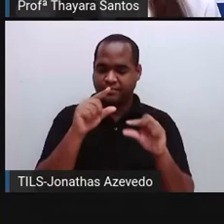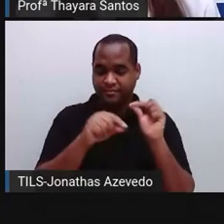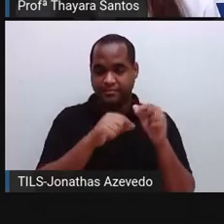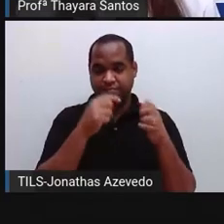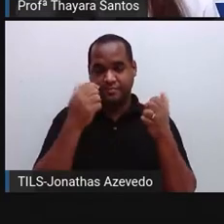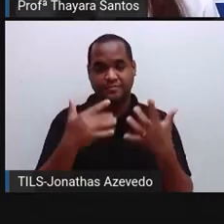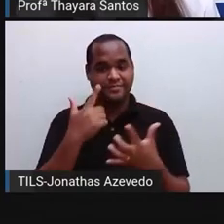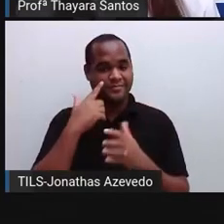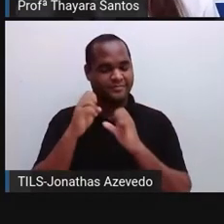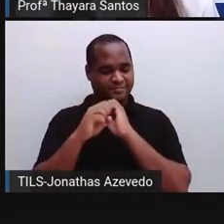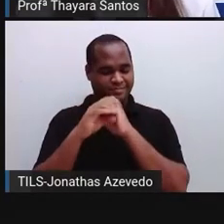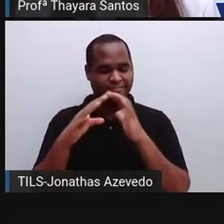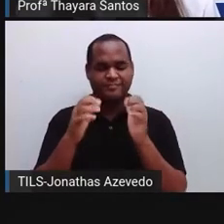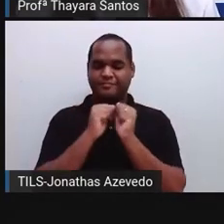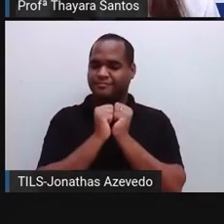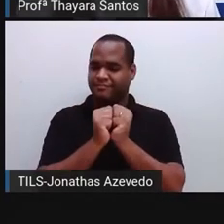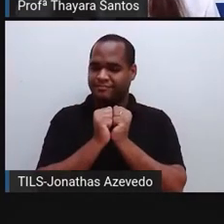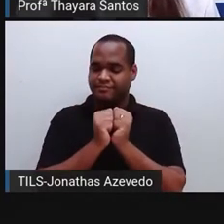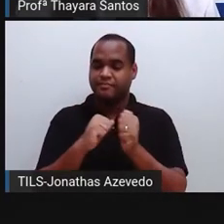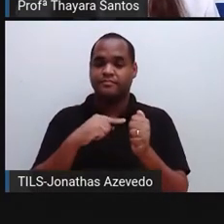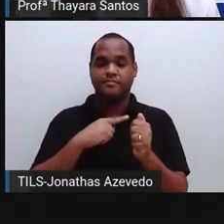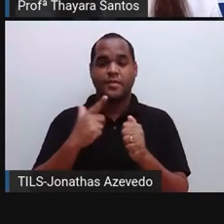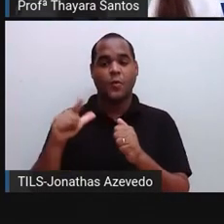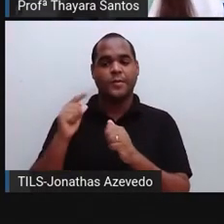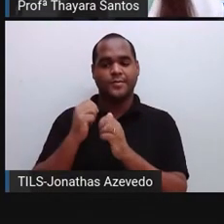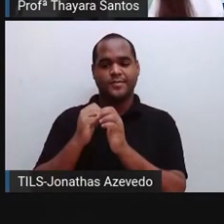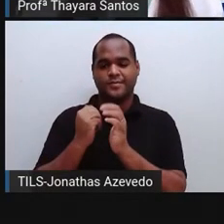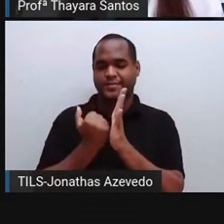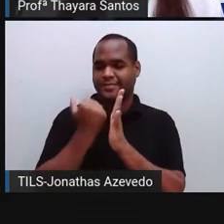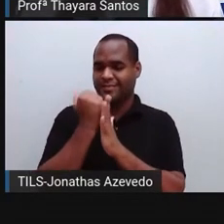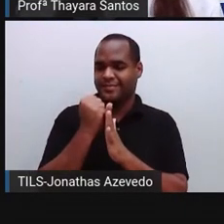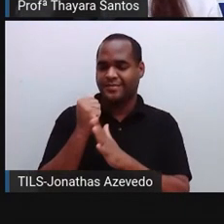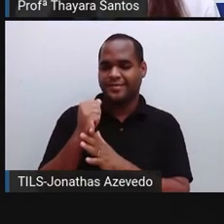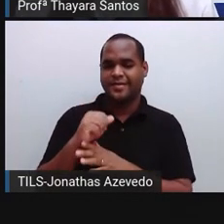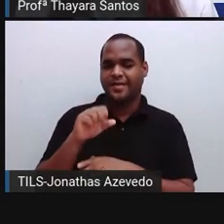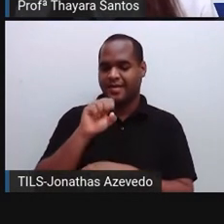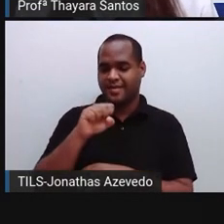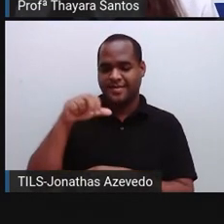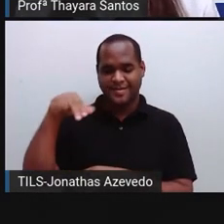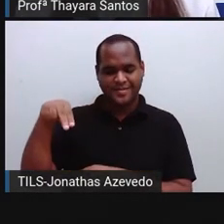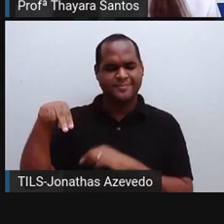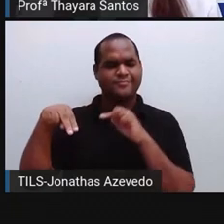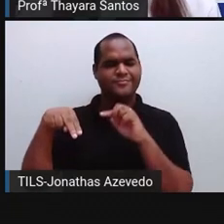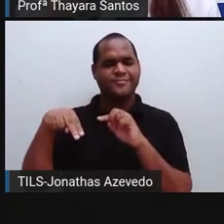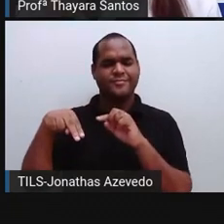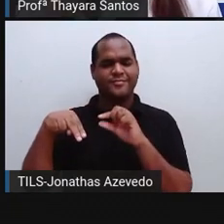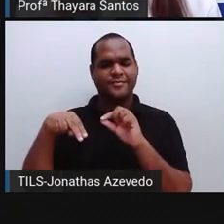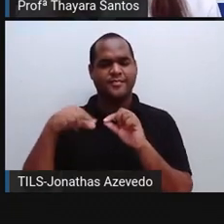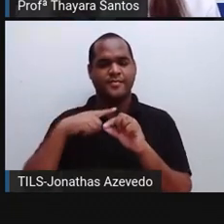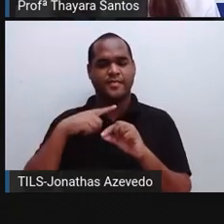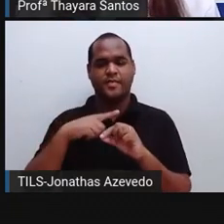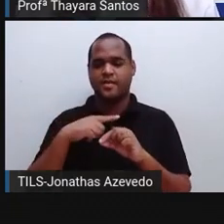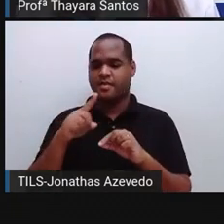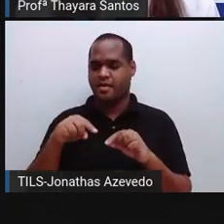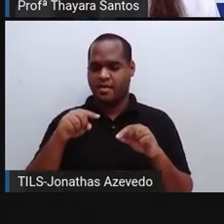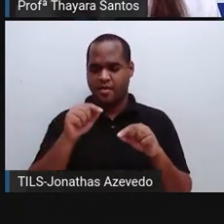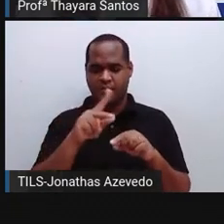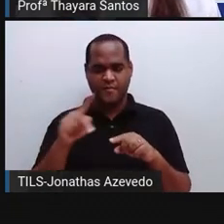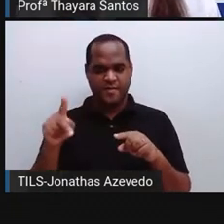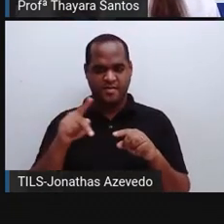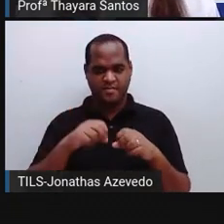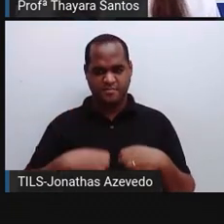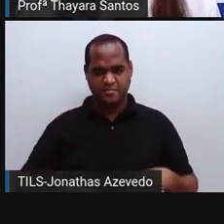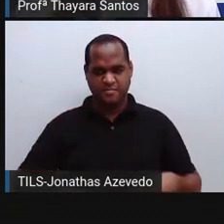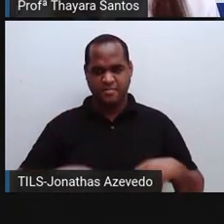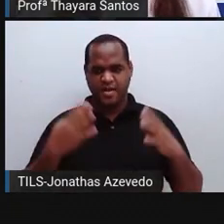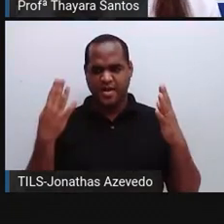vamos aqui descobrir juntos, né? A aula de hoje é sobre sistema nervoso. Mas não é essa professora nervosinha que está jogando